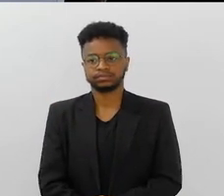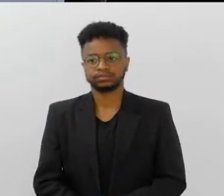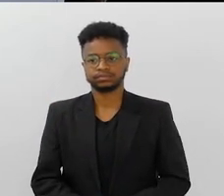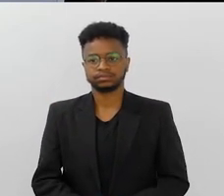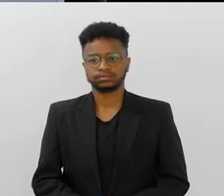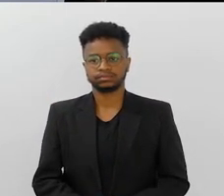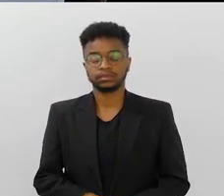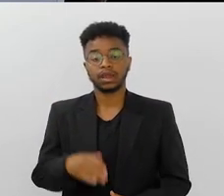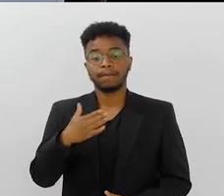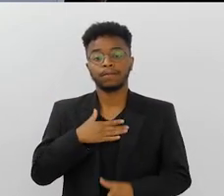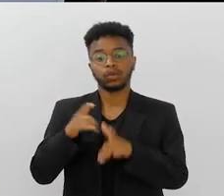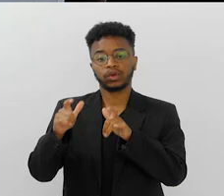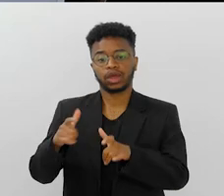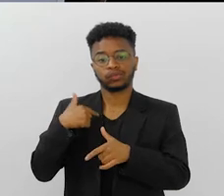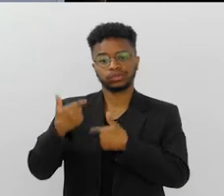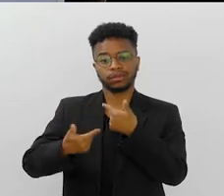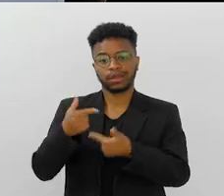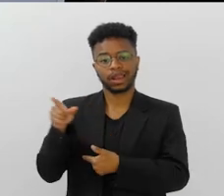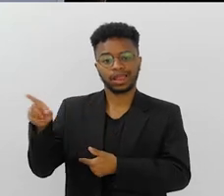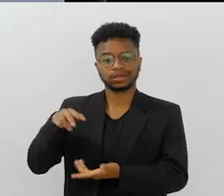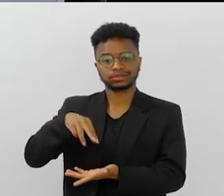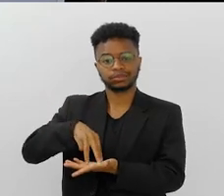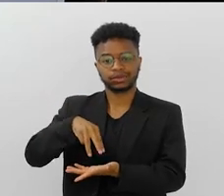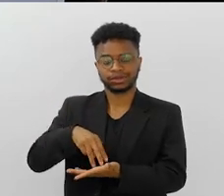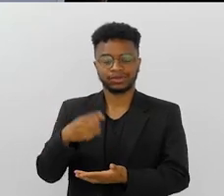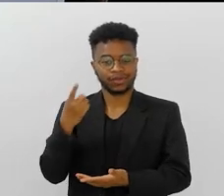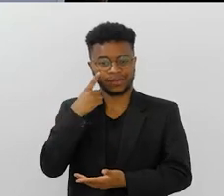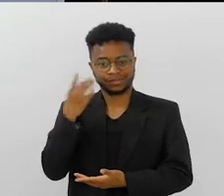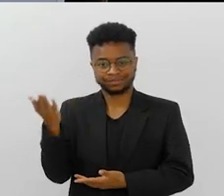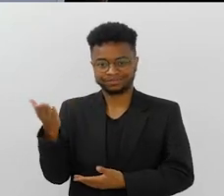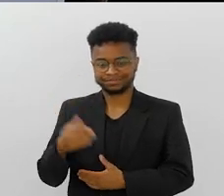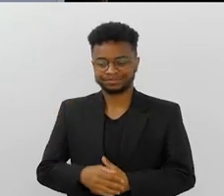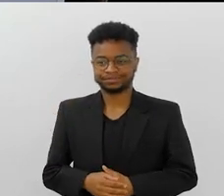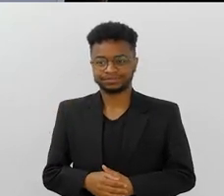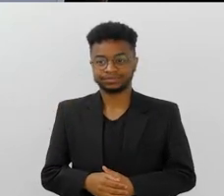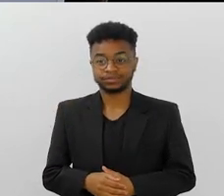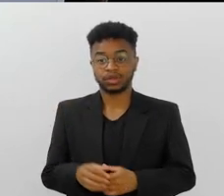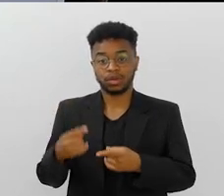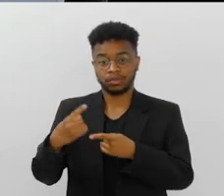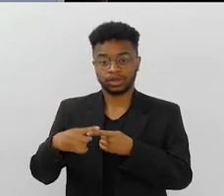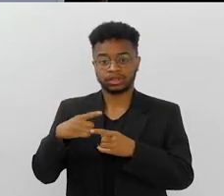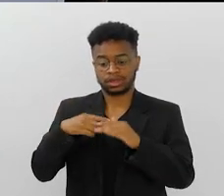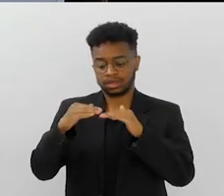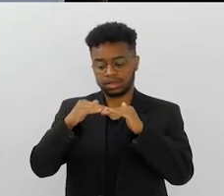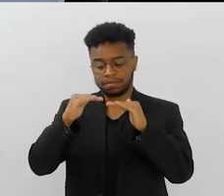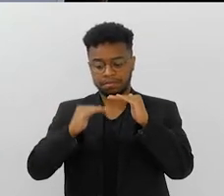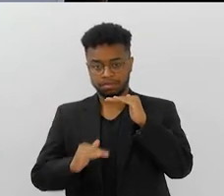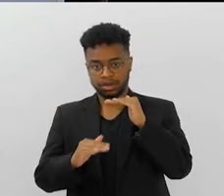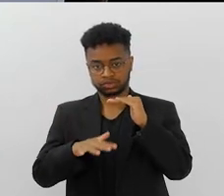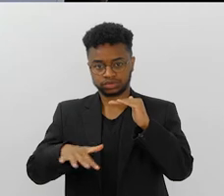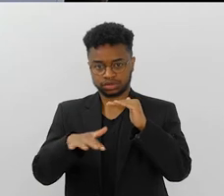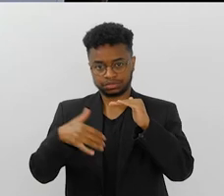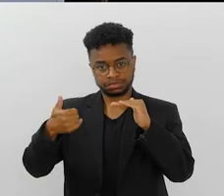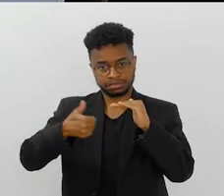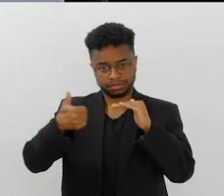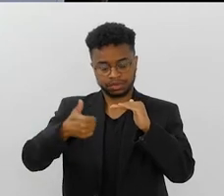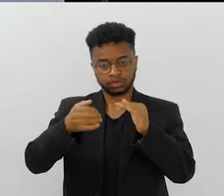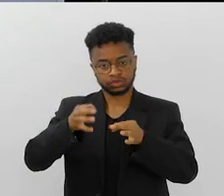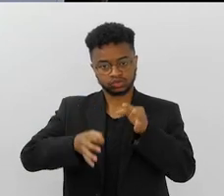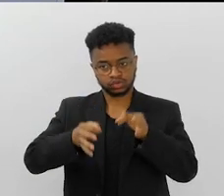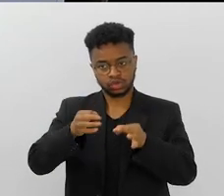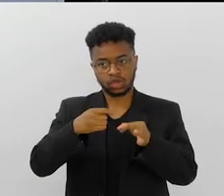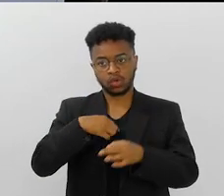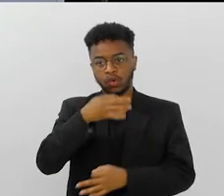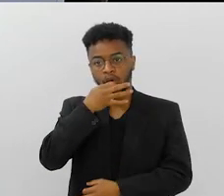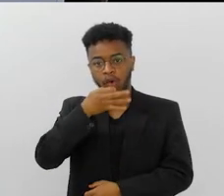Olha só. Isso aí é o meu local de trabalho, não sabe por cair. Que é o seguinte, debaixo do módulo 1 de julgamento, eu